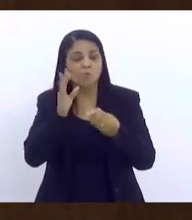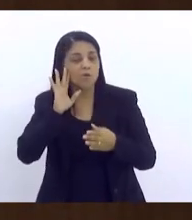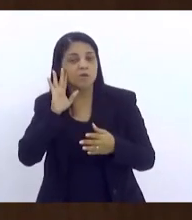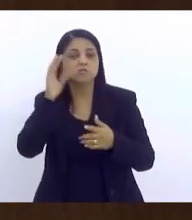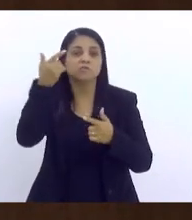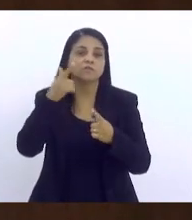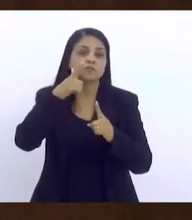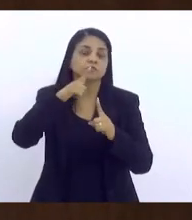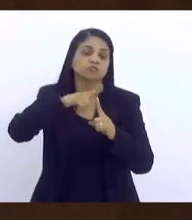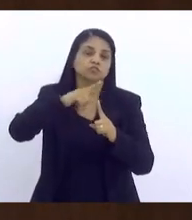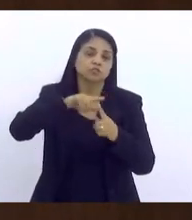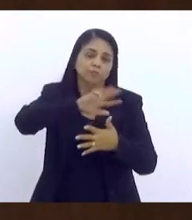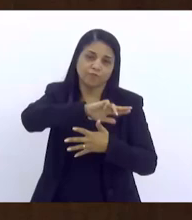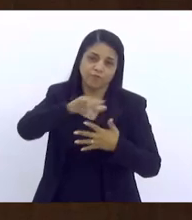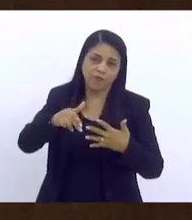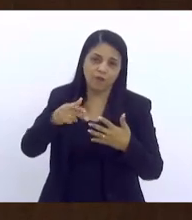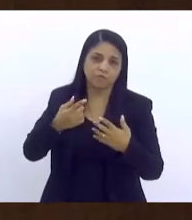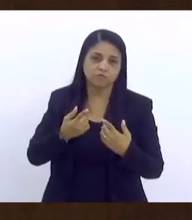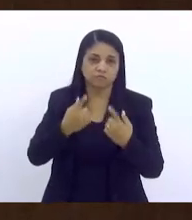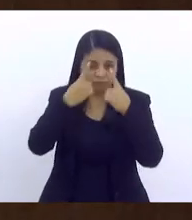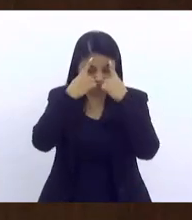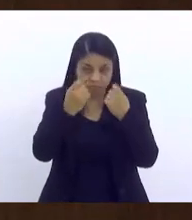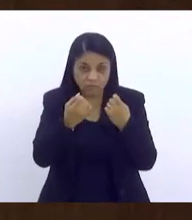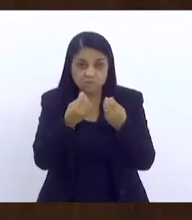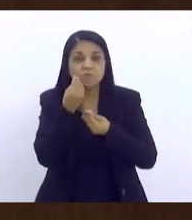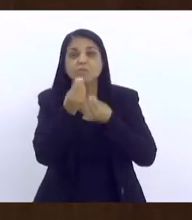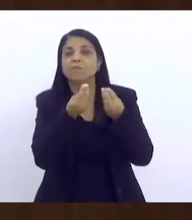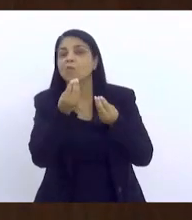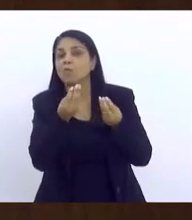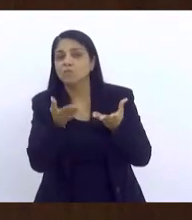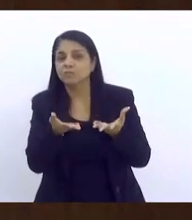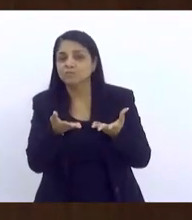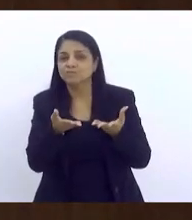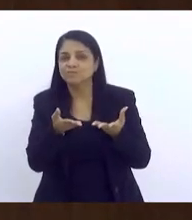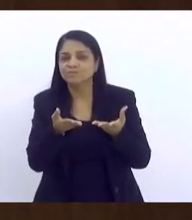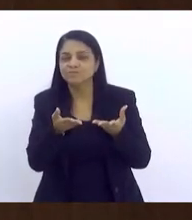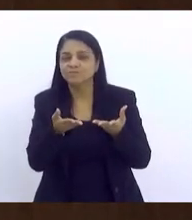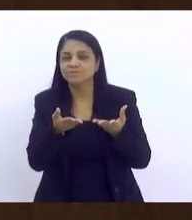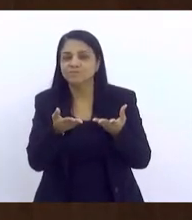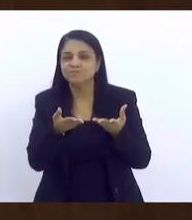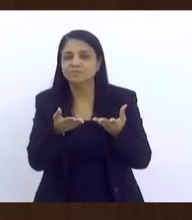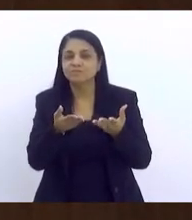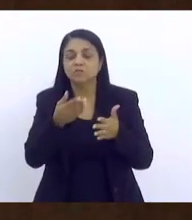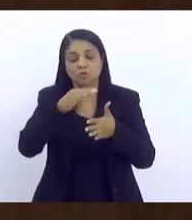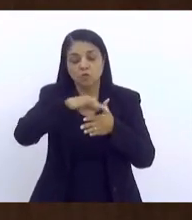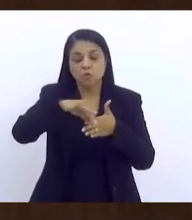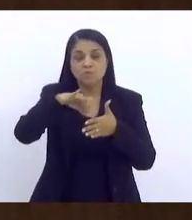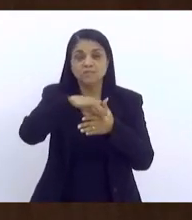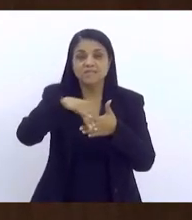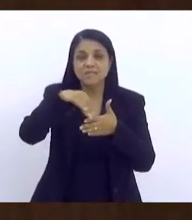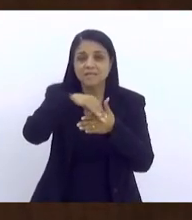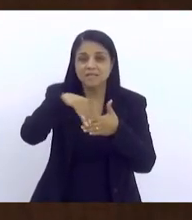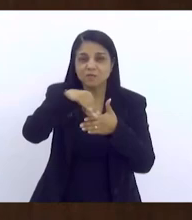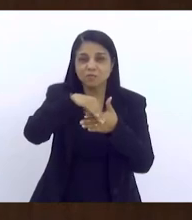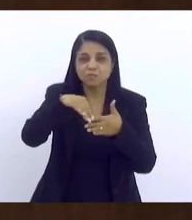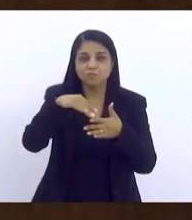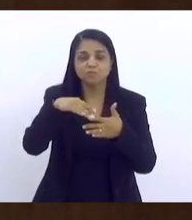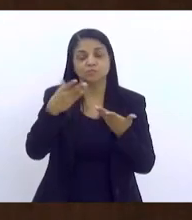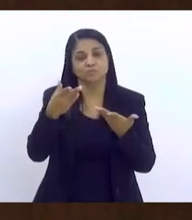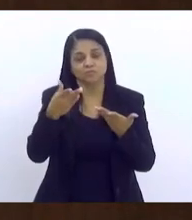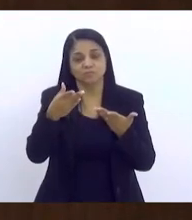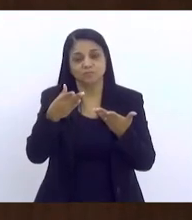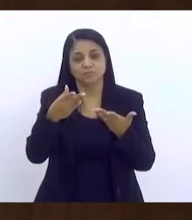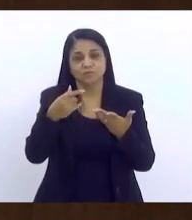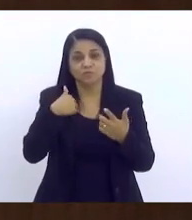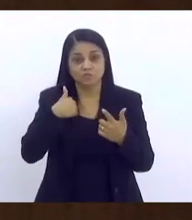tipos de violência. Como que eu posso fazer isso como conselheiro tutelar, já que o